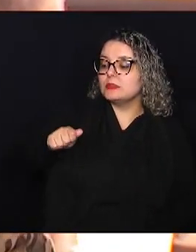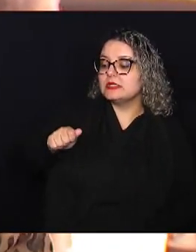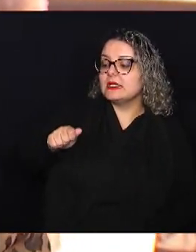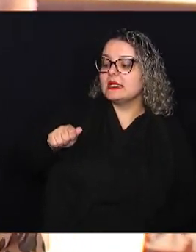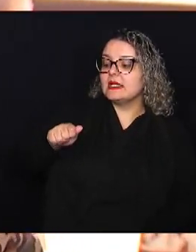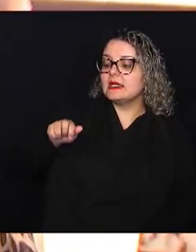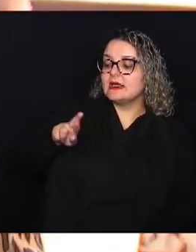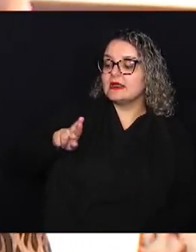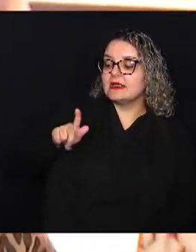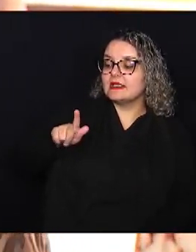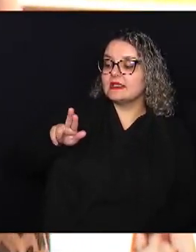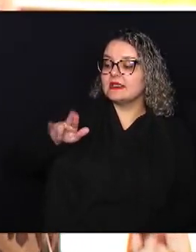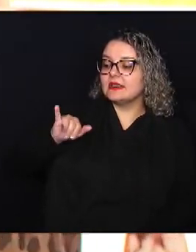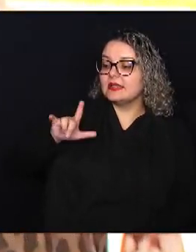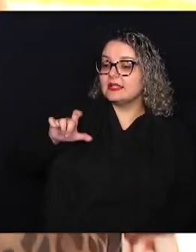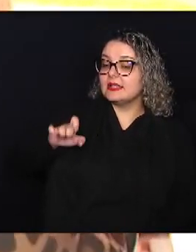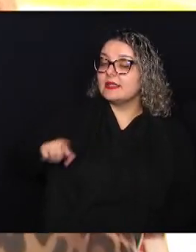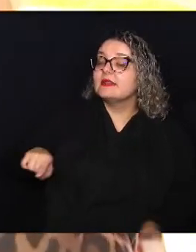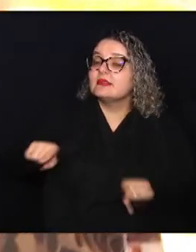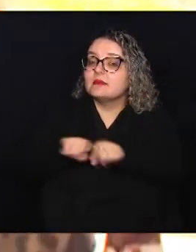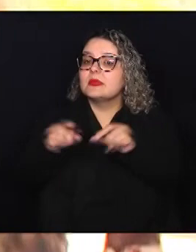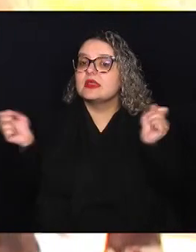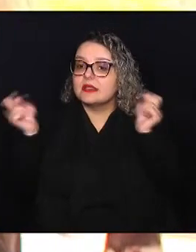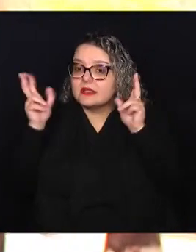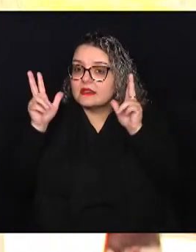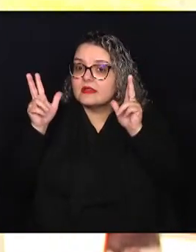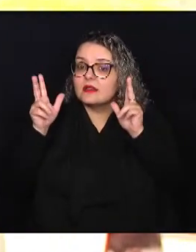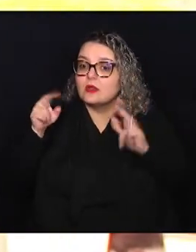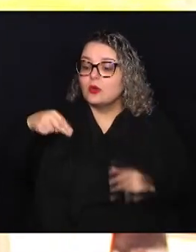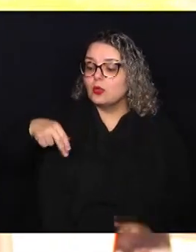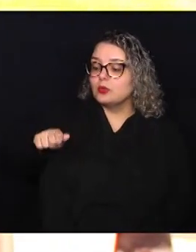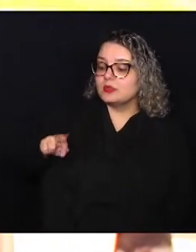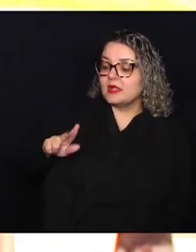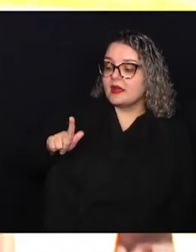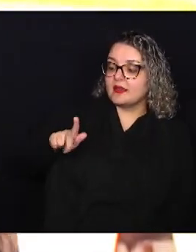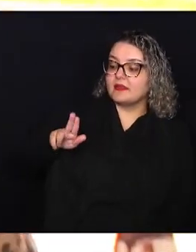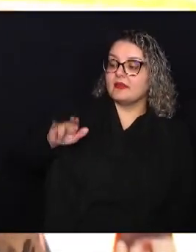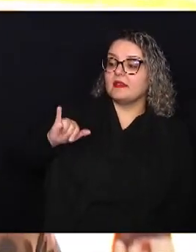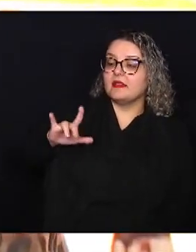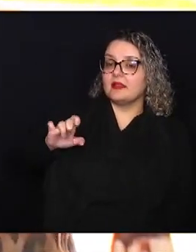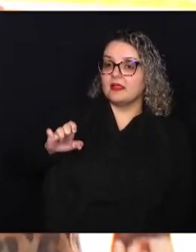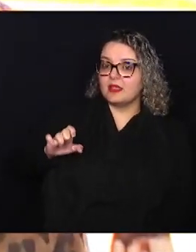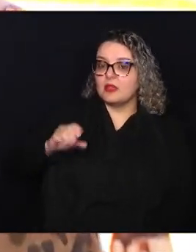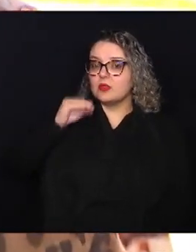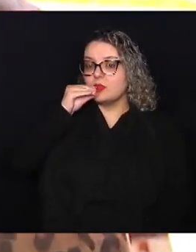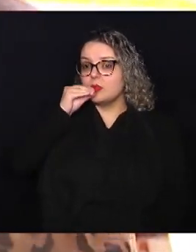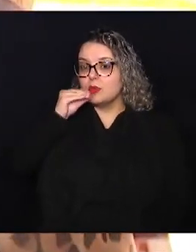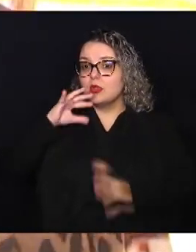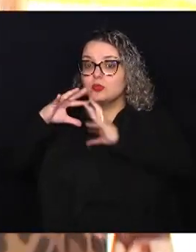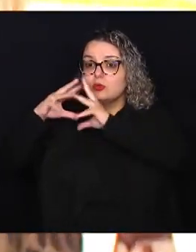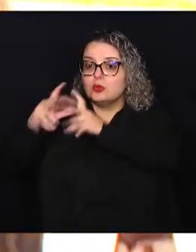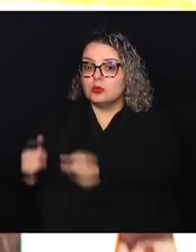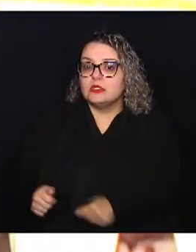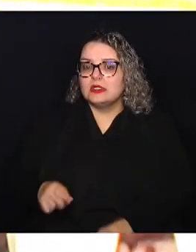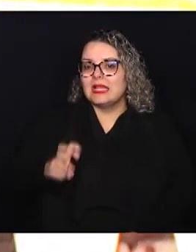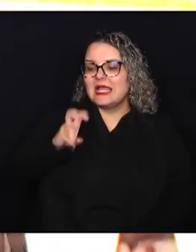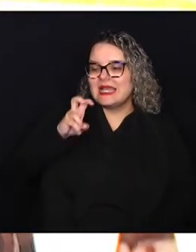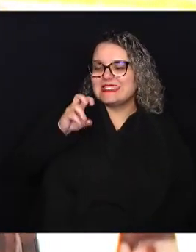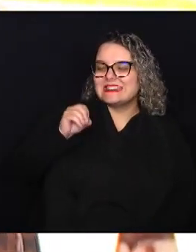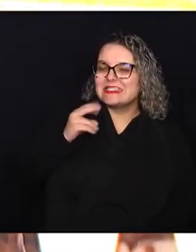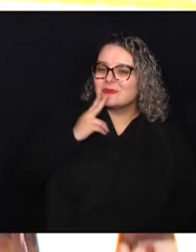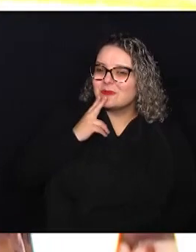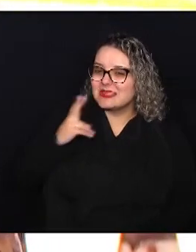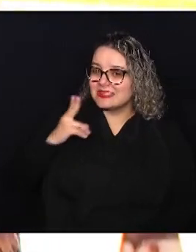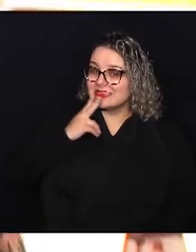a gente tem que ficar de olho. O narguilê, quando ele é fumado por inteiro, ele equivale aproximadamente a 50 cigarros.